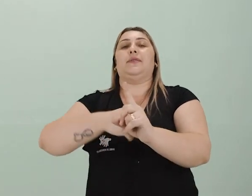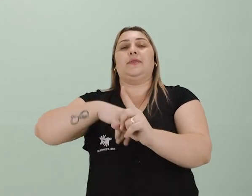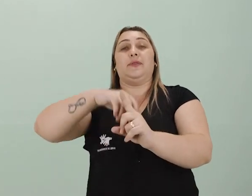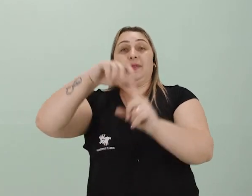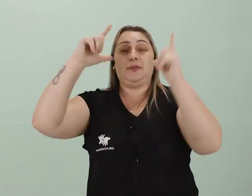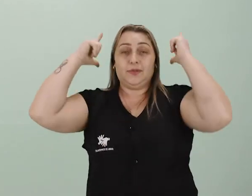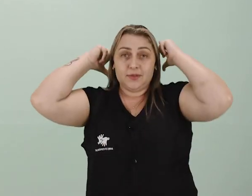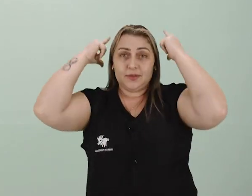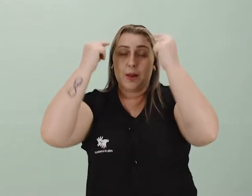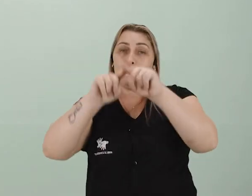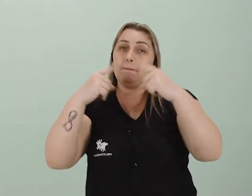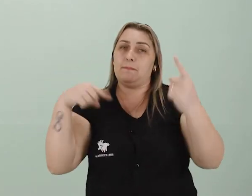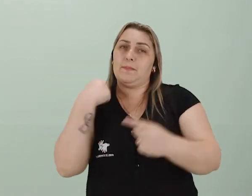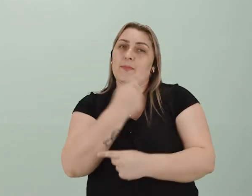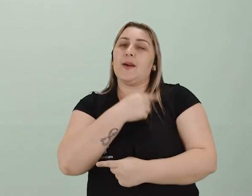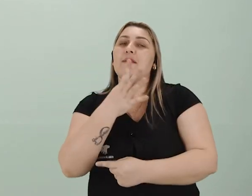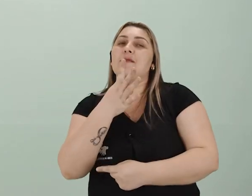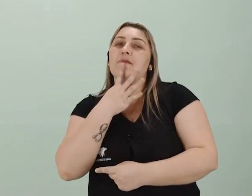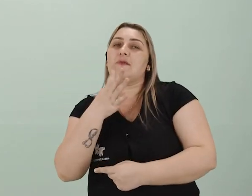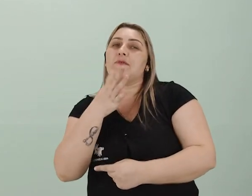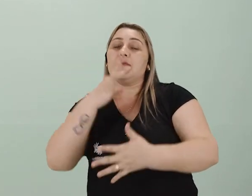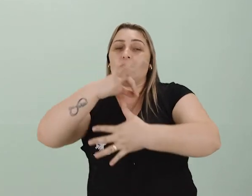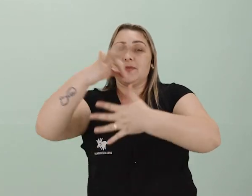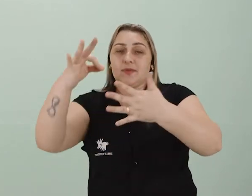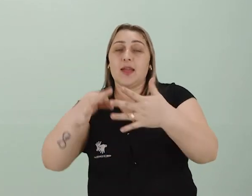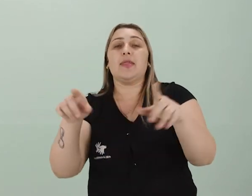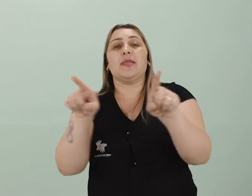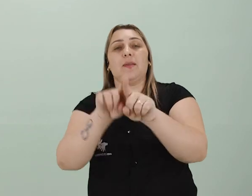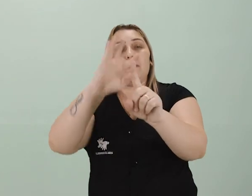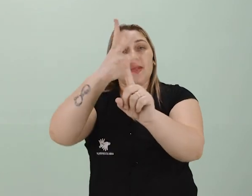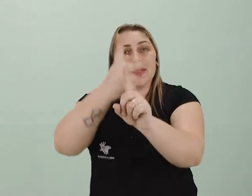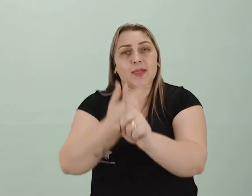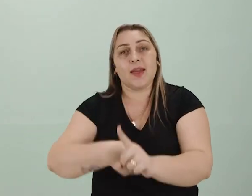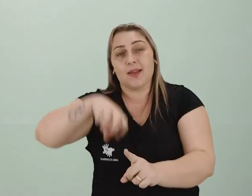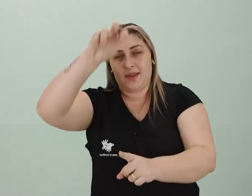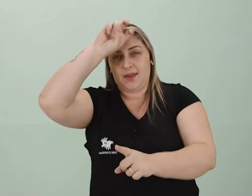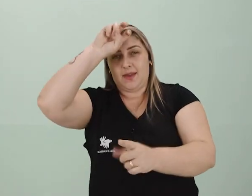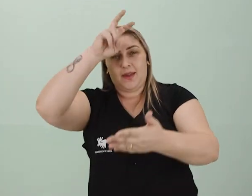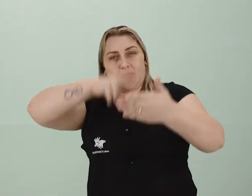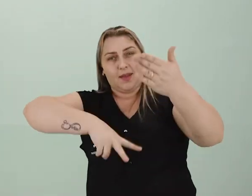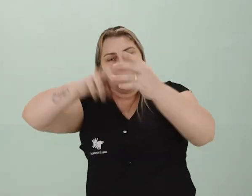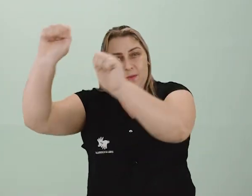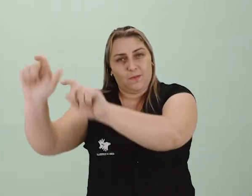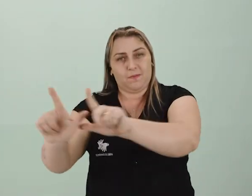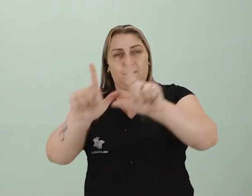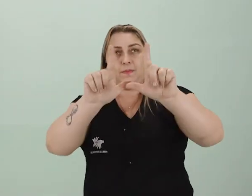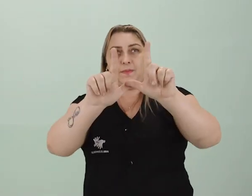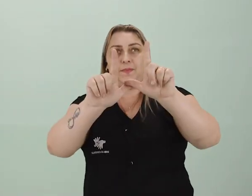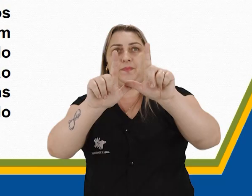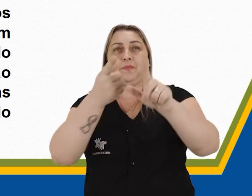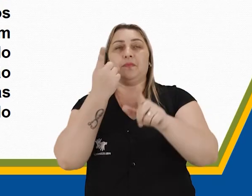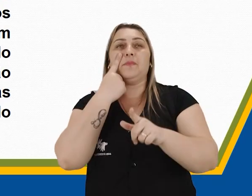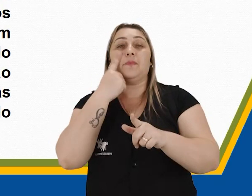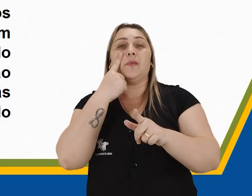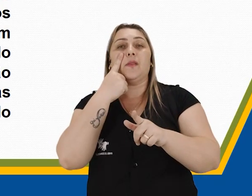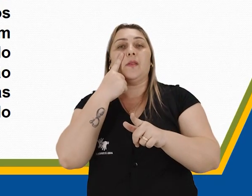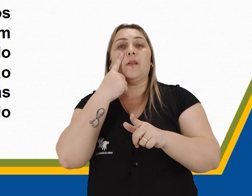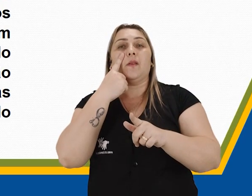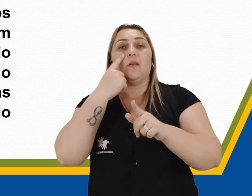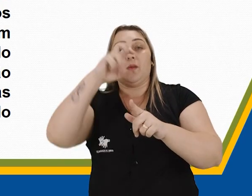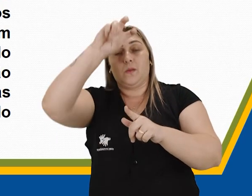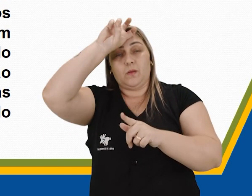também conhecemos muitos elementos da arte egípcia. Vamos ler um pouquinho, um slide comigo? Diz assim, os